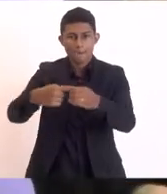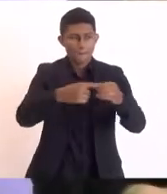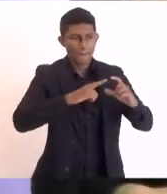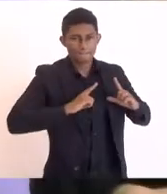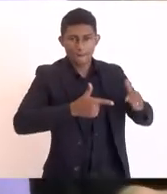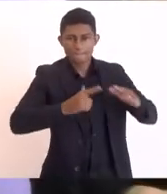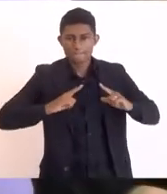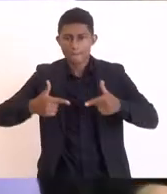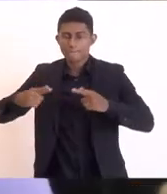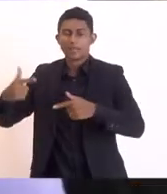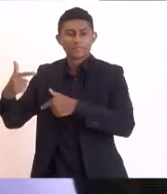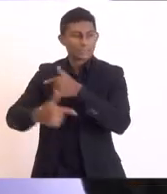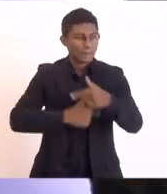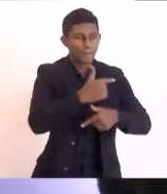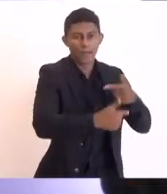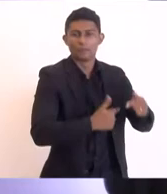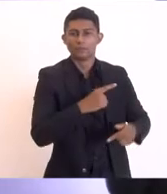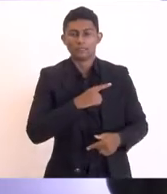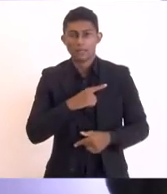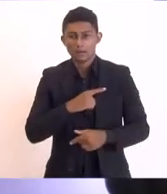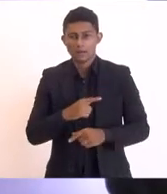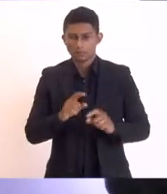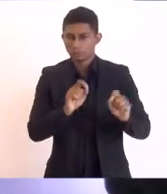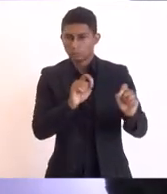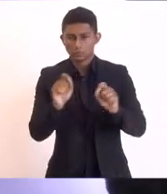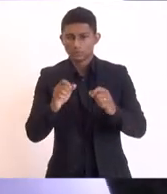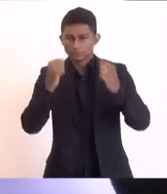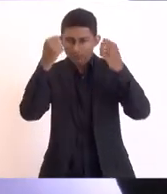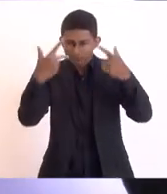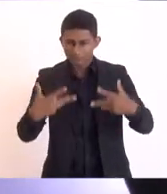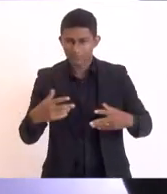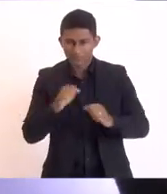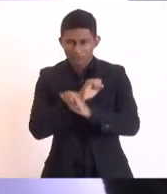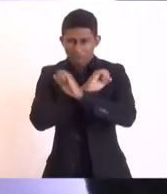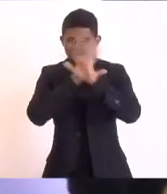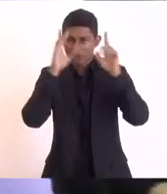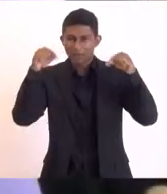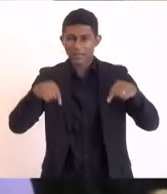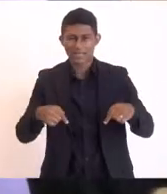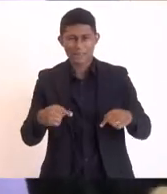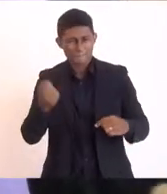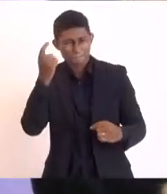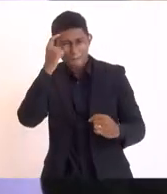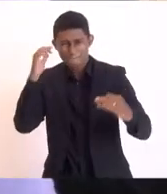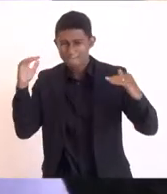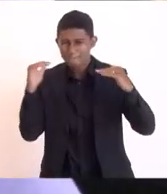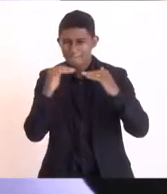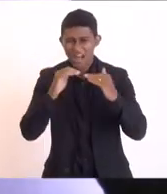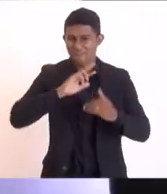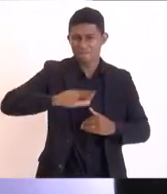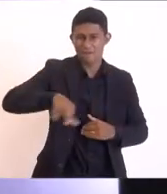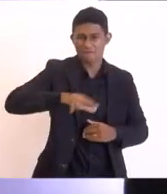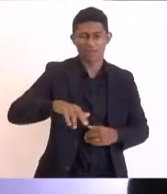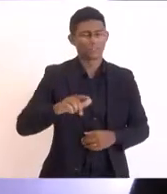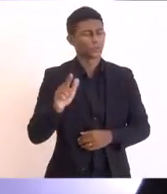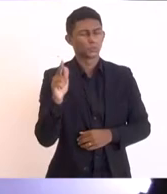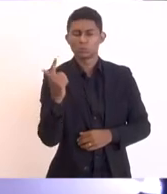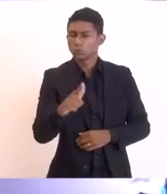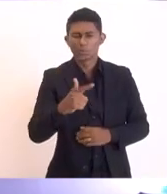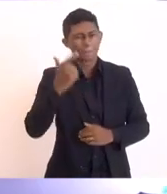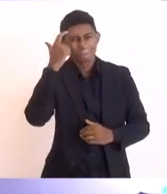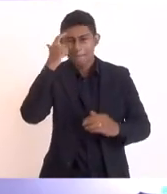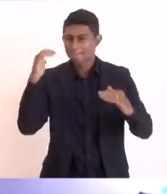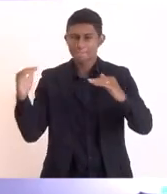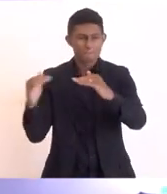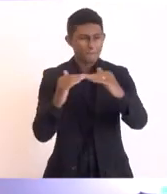desenvolvimento primeiro deixar claro que não tem nenhuma ideia divergente aqui da que está sendo colocado o desenvolvimento através